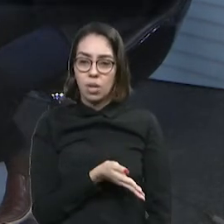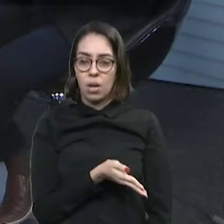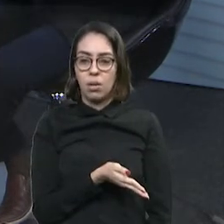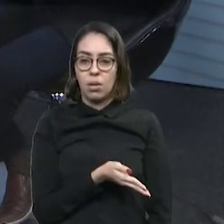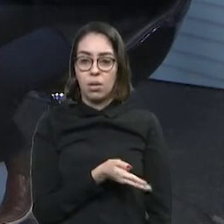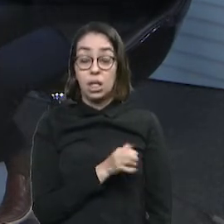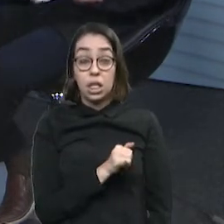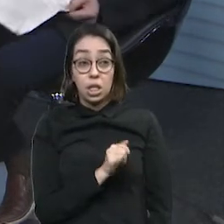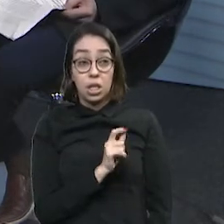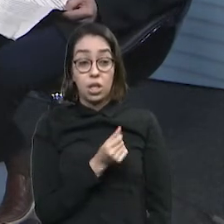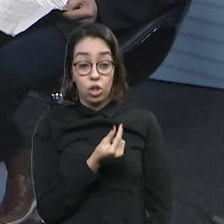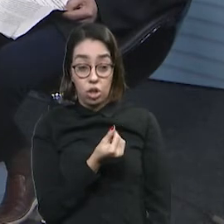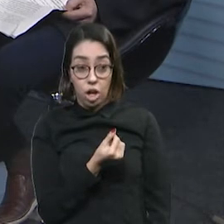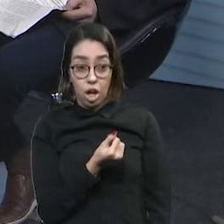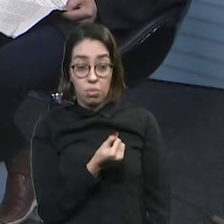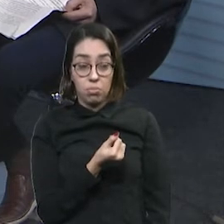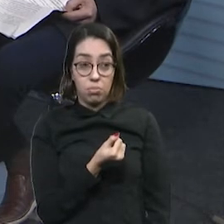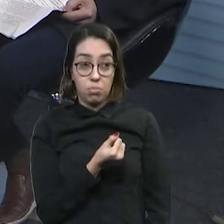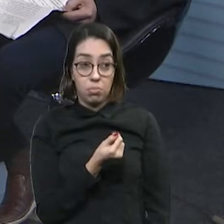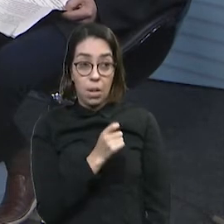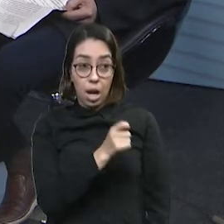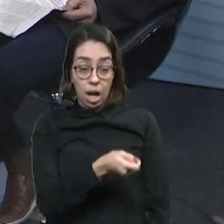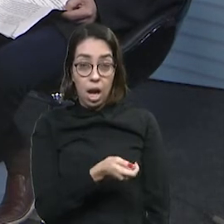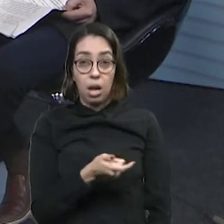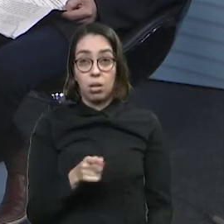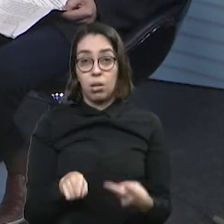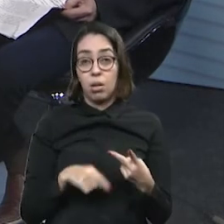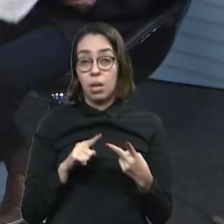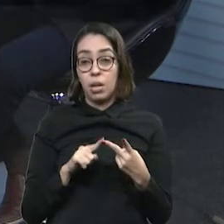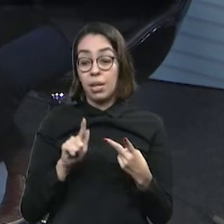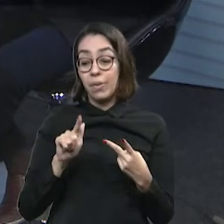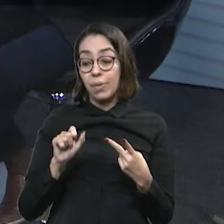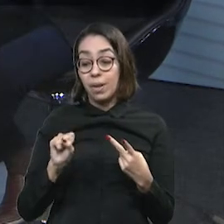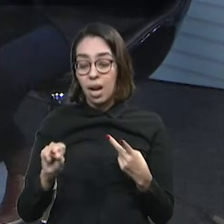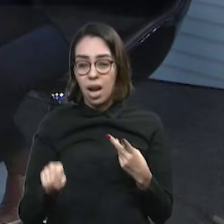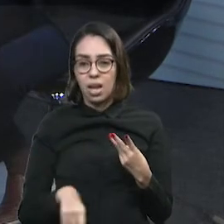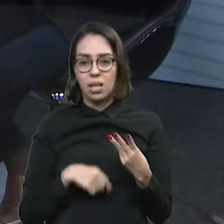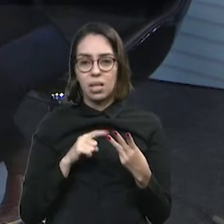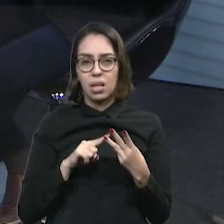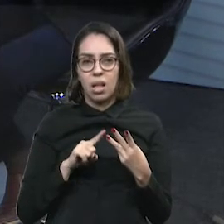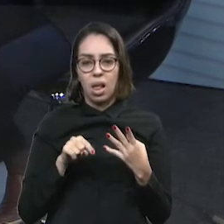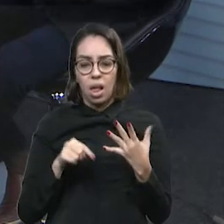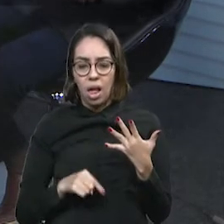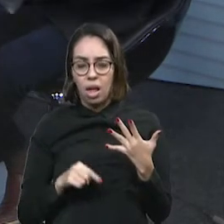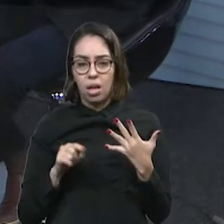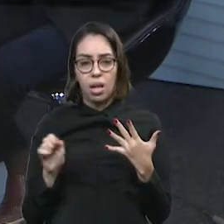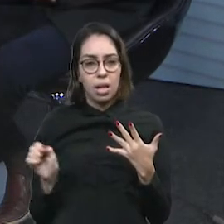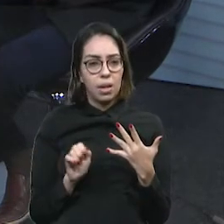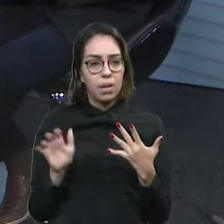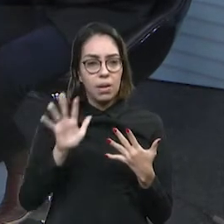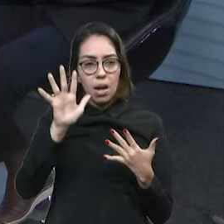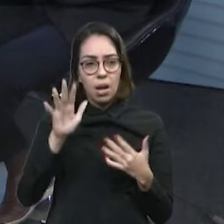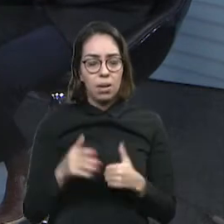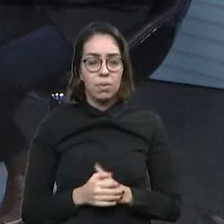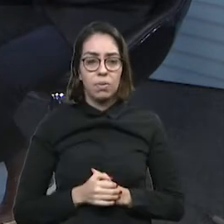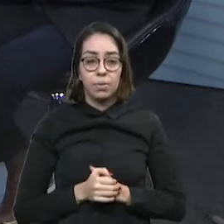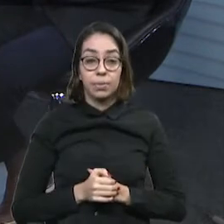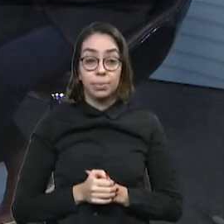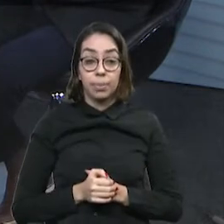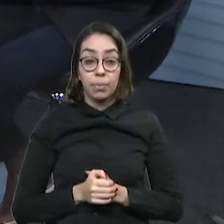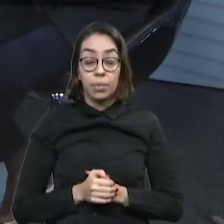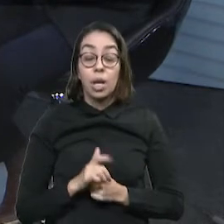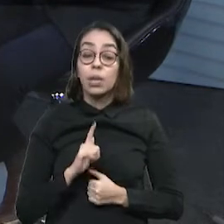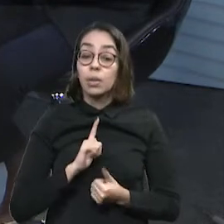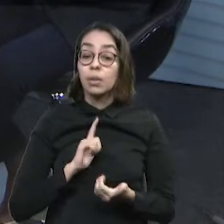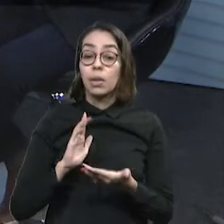você barganha ali um preço um pouco menor. Aí vem o gás de cozinha, já vai para sete e tanto. Tudo isso é encargo no bolso das pessoas. E, Renato, existem setores